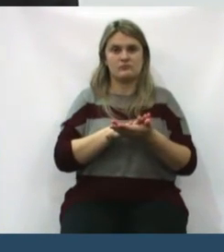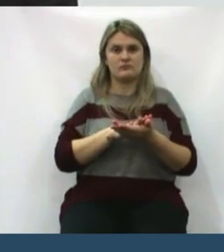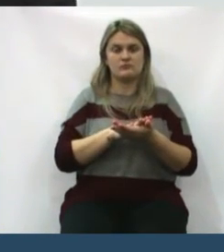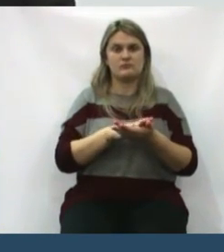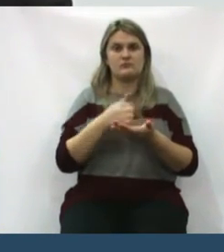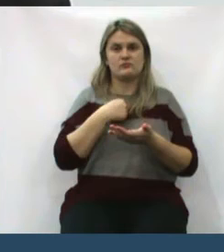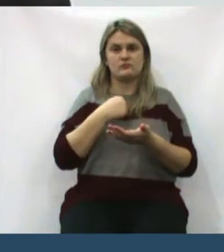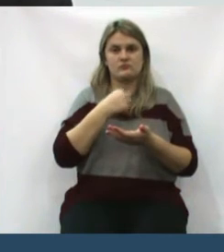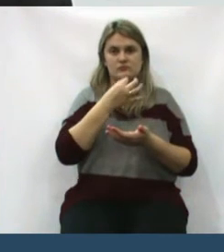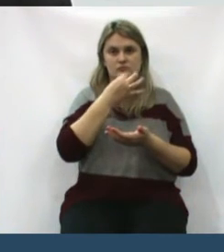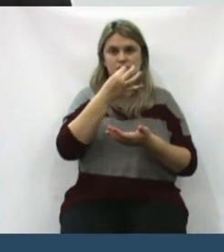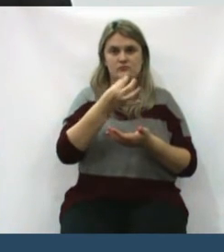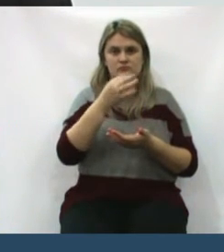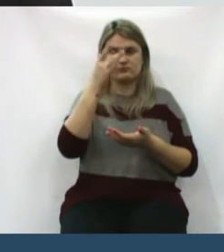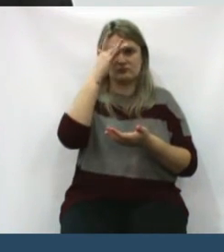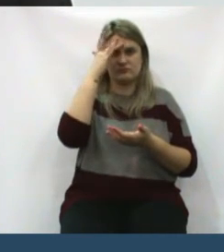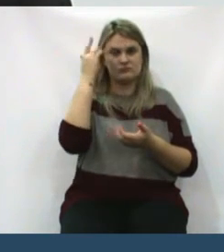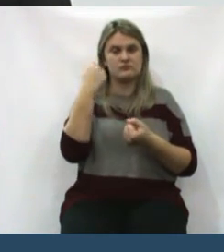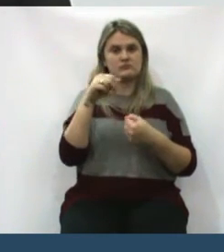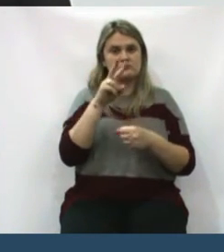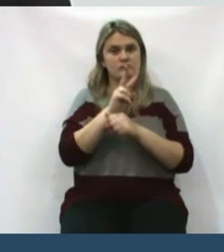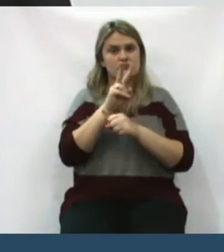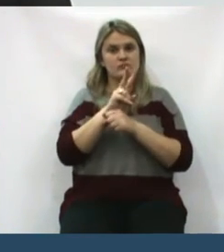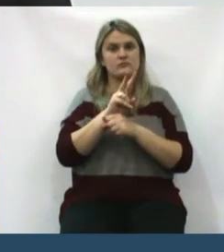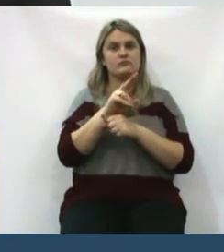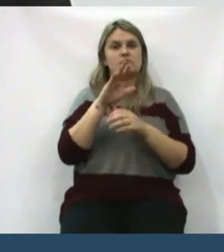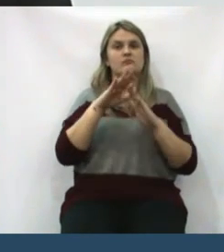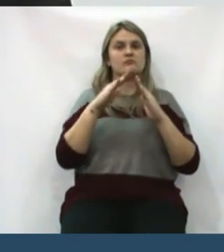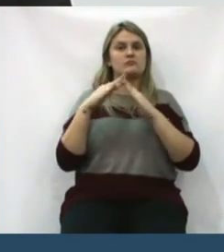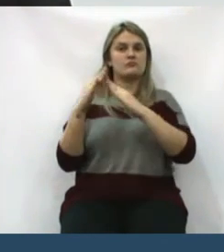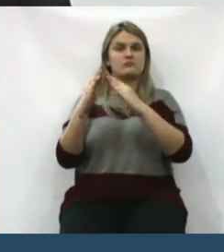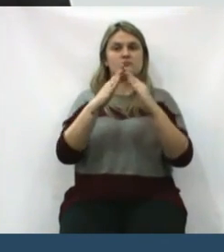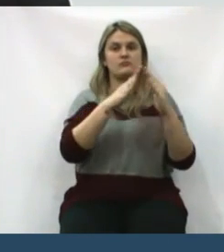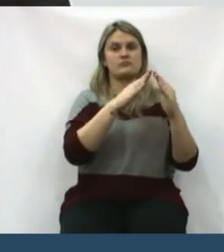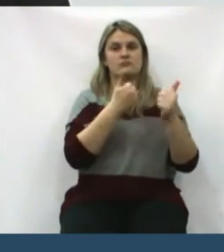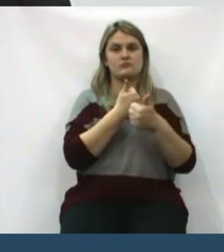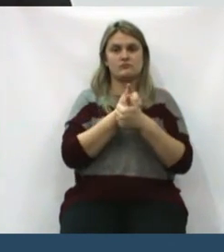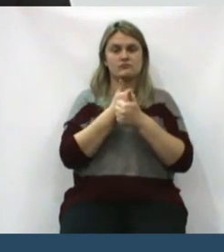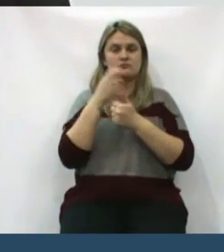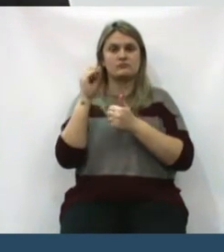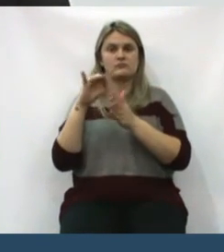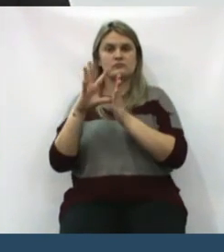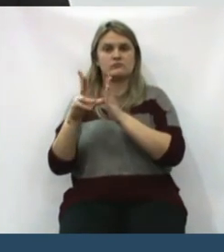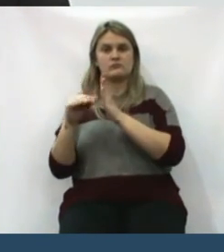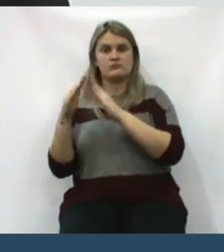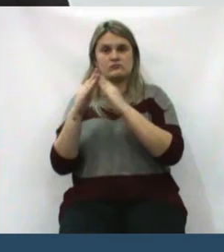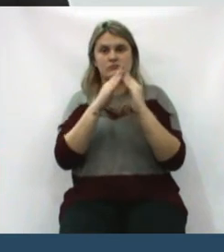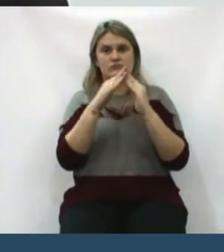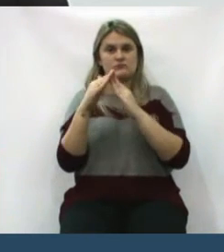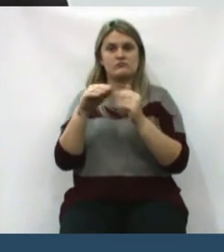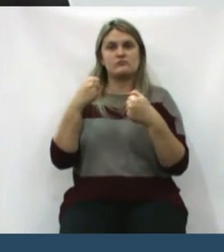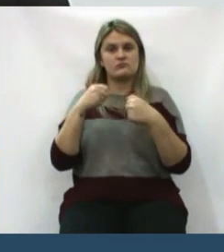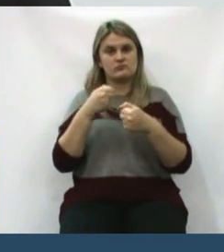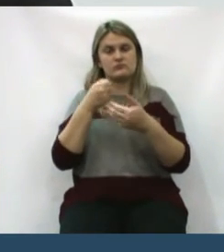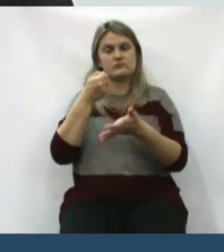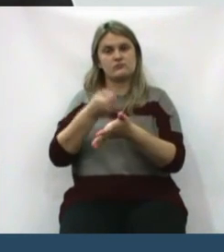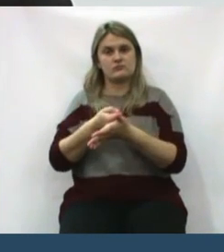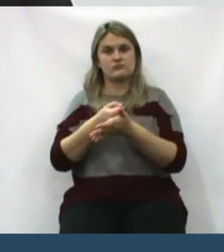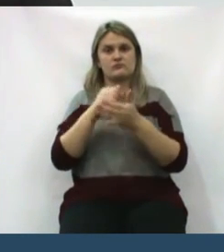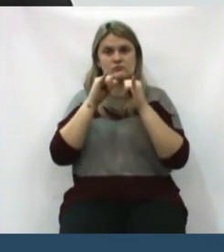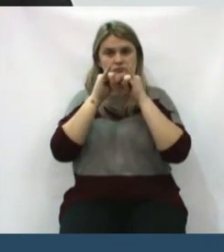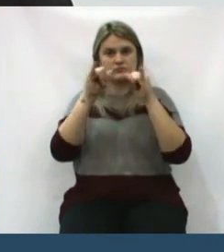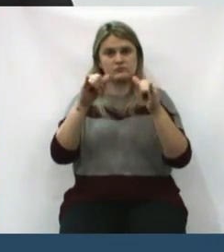Então, eu acho assim que a gente tem que se policiar, nós temos que cuidar o volta da nossa casa. Estão roubando nossos vizinhos, nossa obrigação é